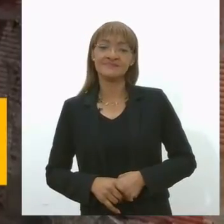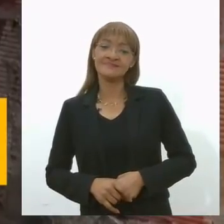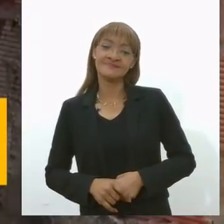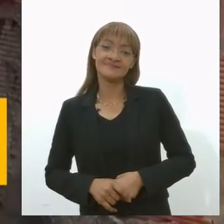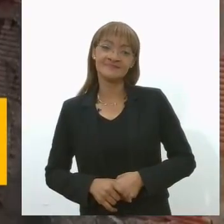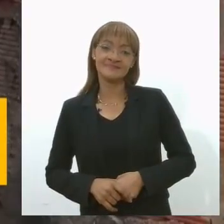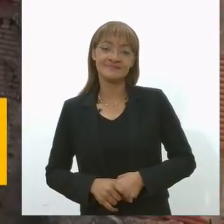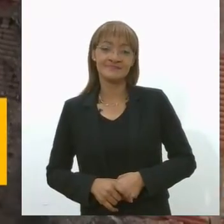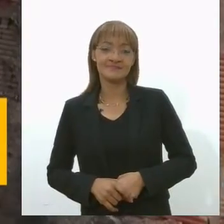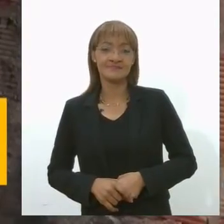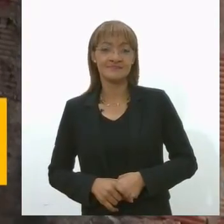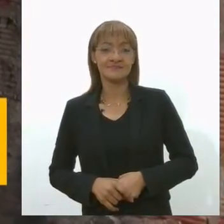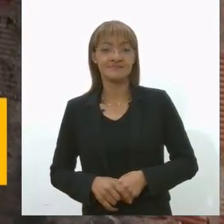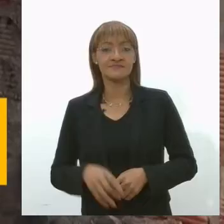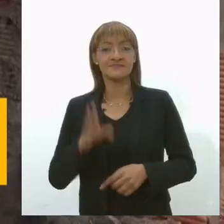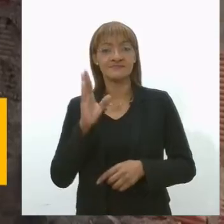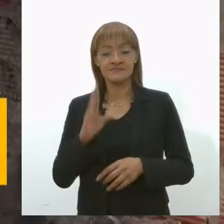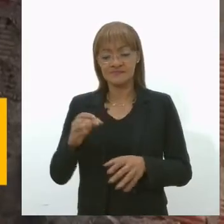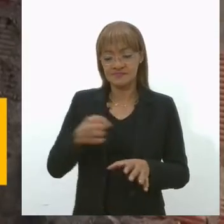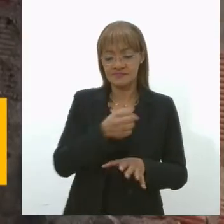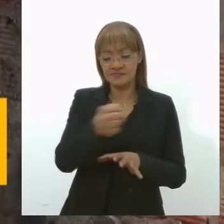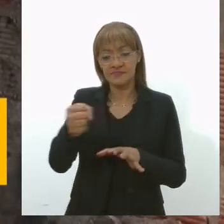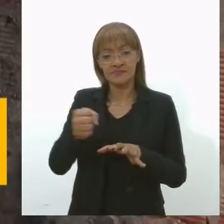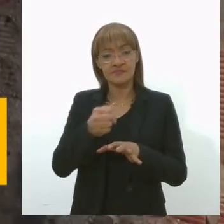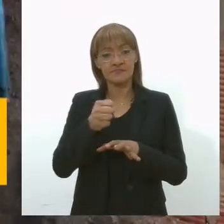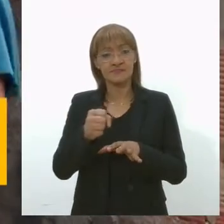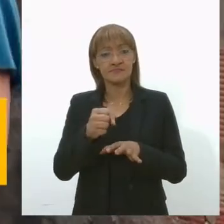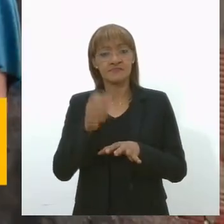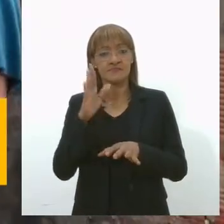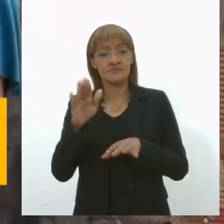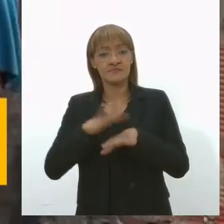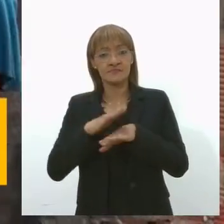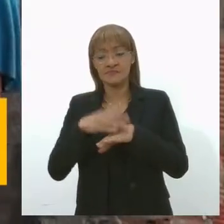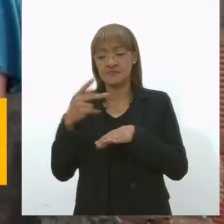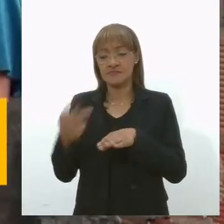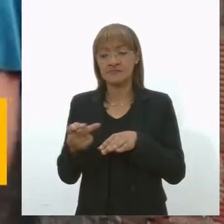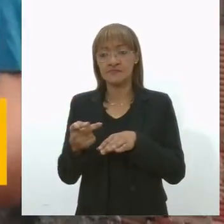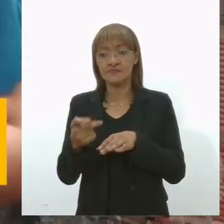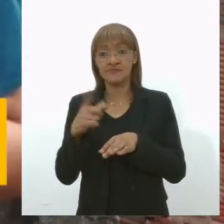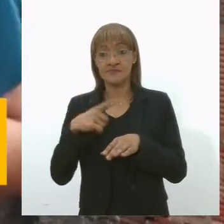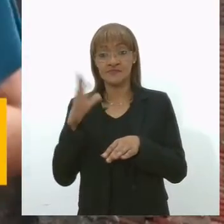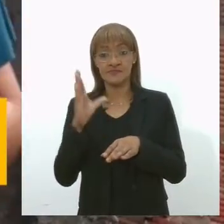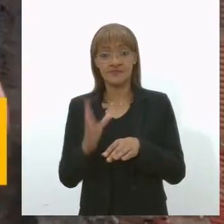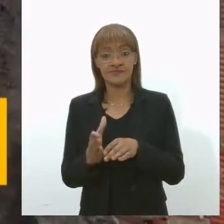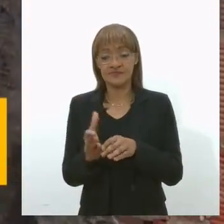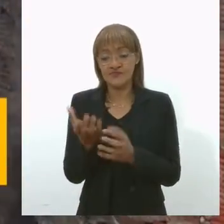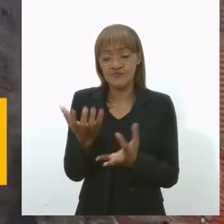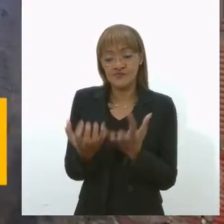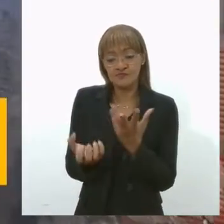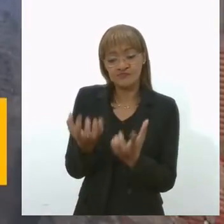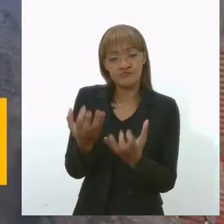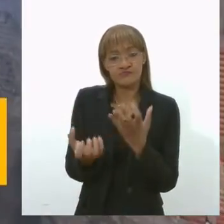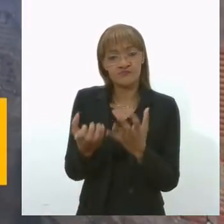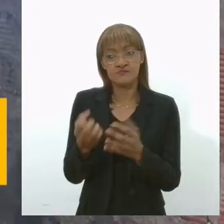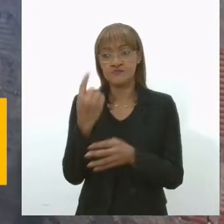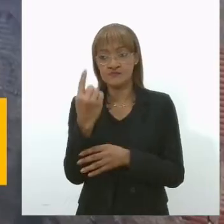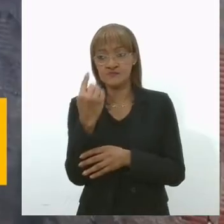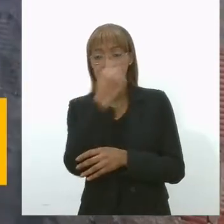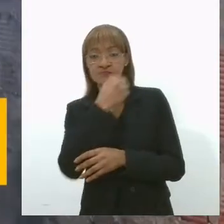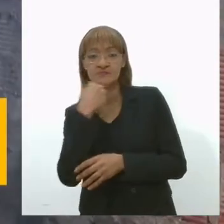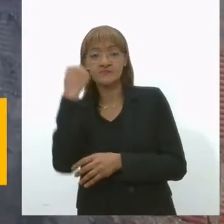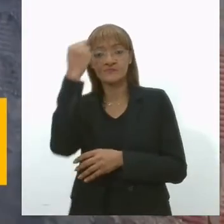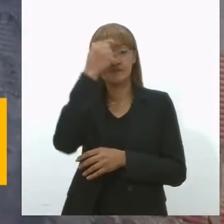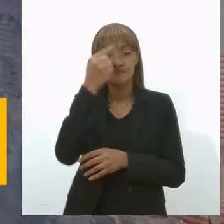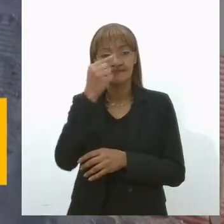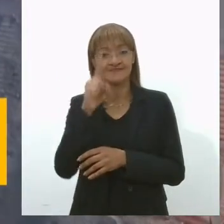O processo de cozimento é totalmente artesanal, feito em fogo à lenha. Agora o amendoim vai cozinhar por cerca de uma hora. E depois vem